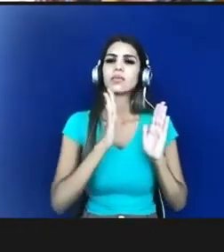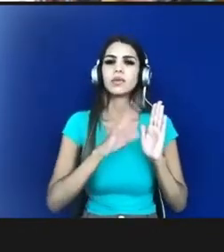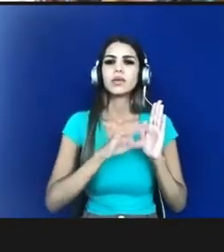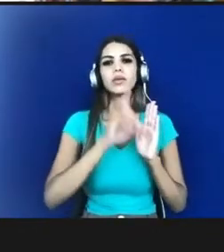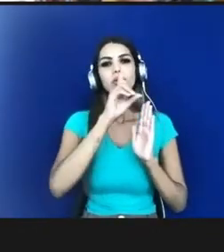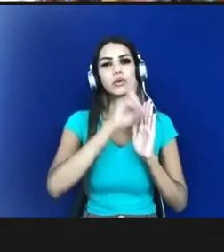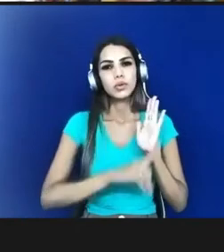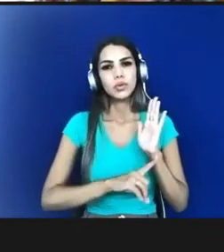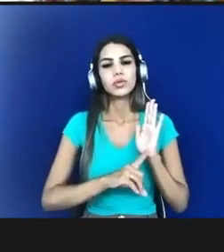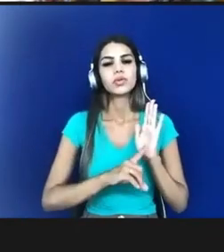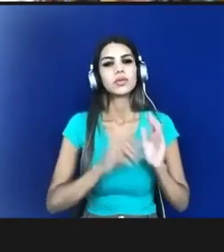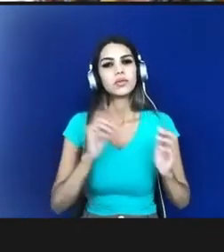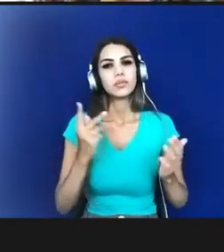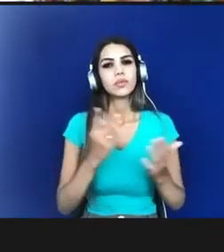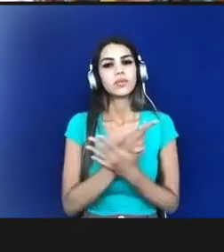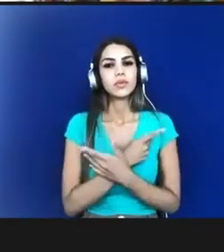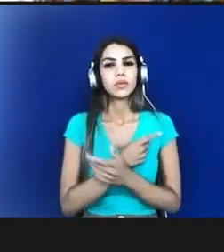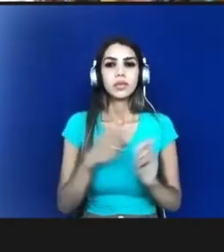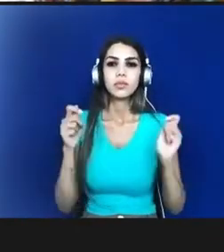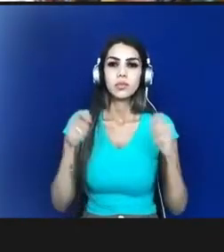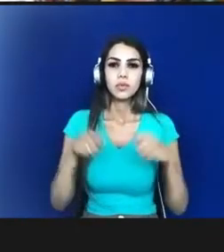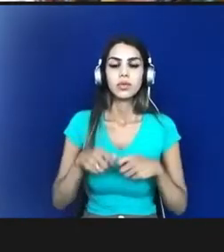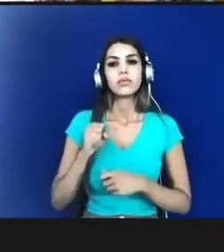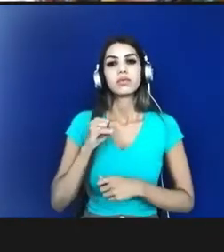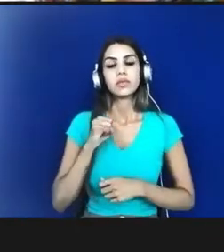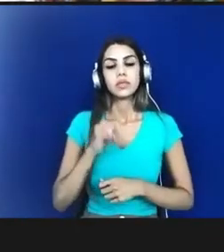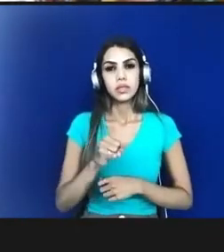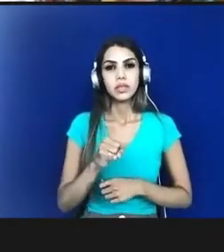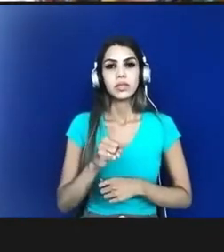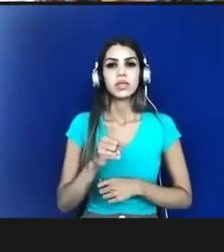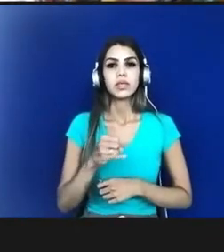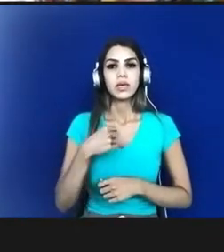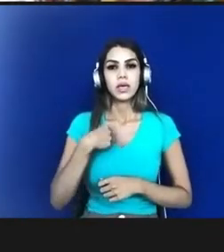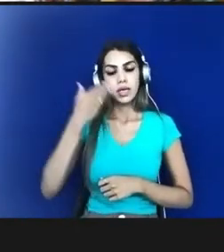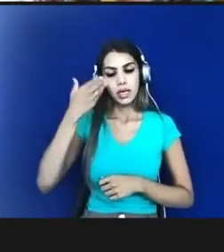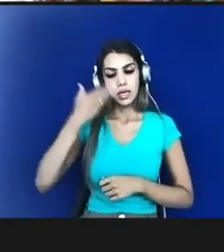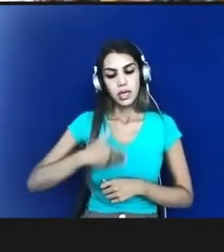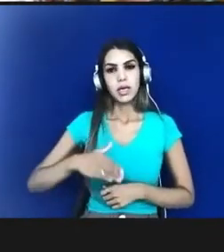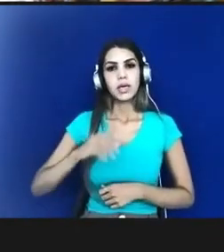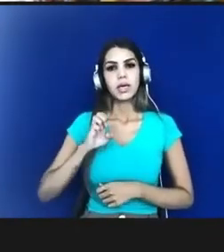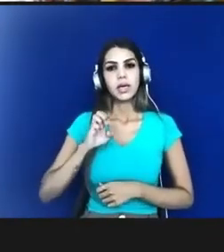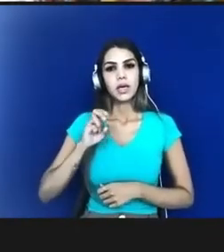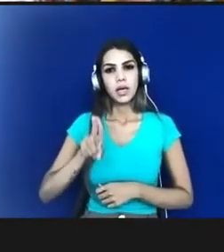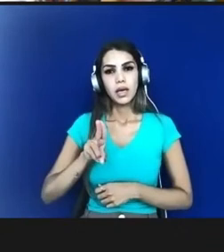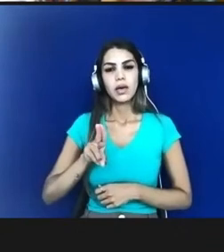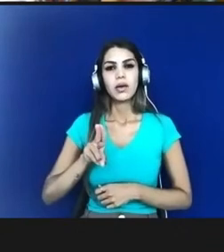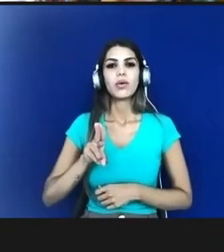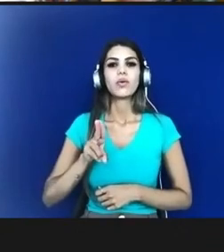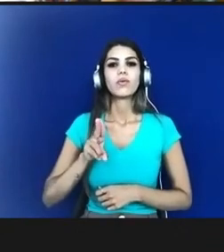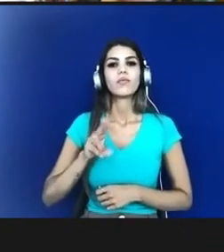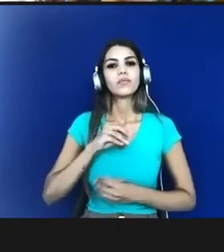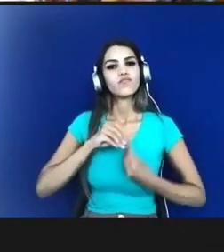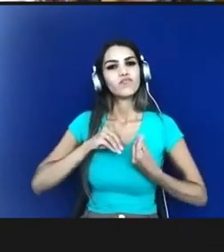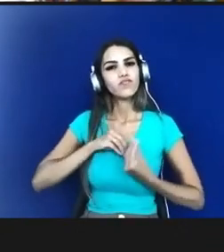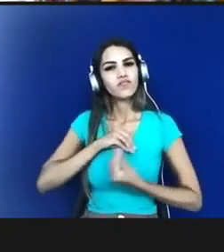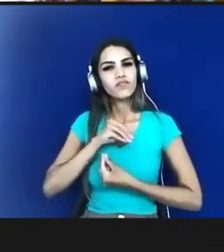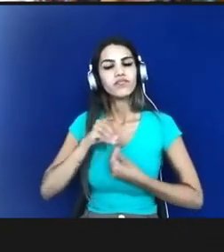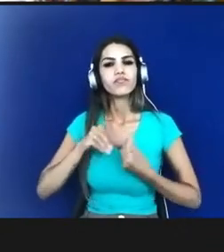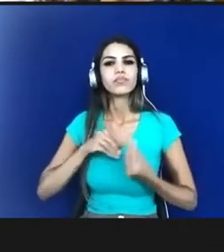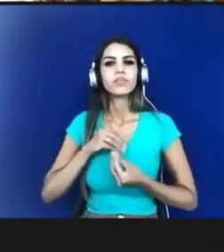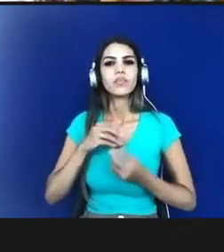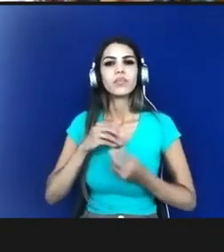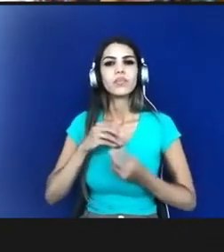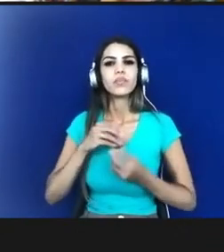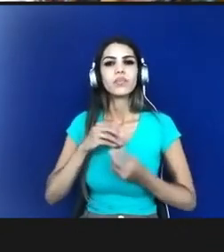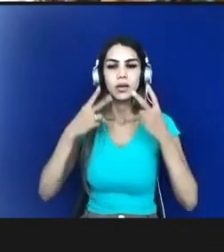possibilidade a partir do momento em que esse eu hegemônico que a Sueli Carneiro fala reconhece a situação de privilégios